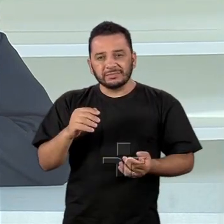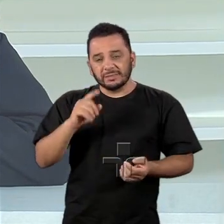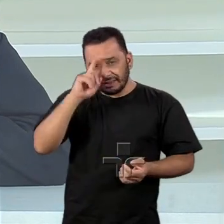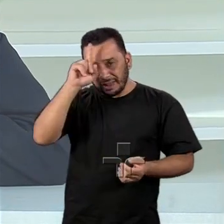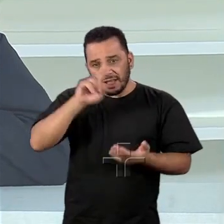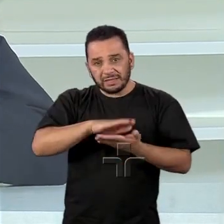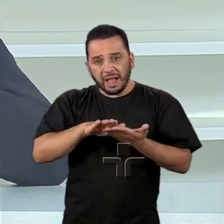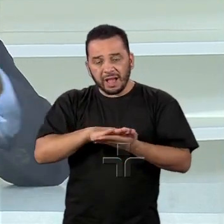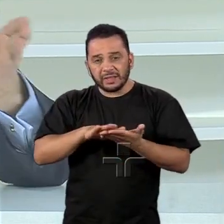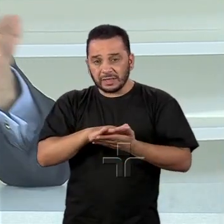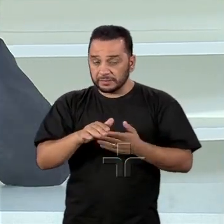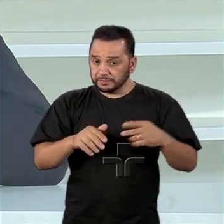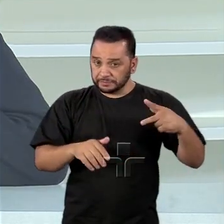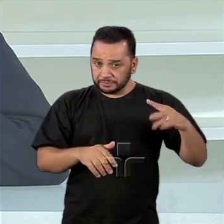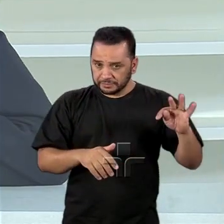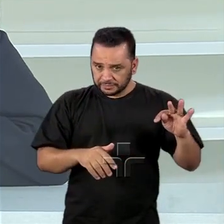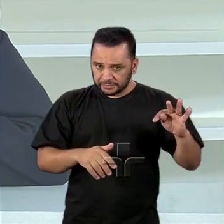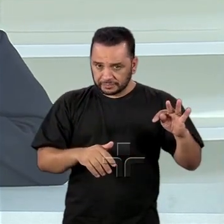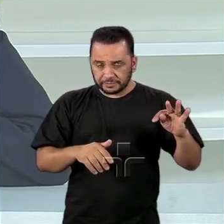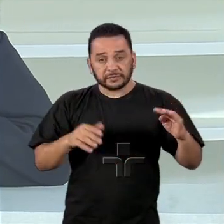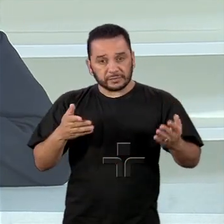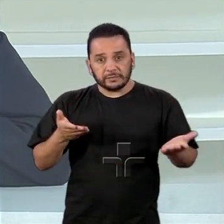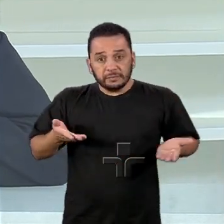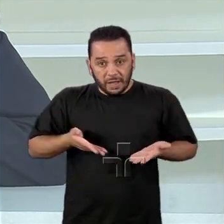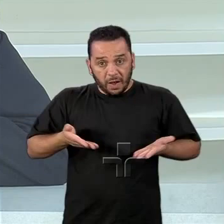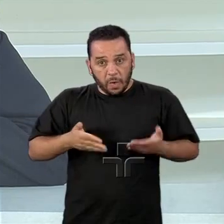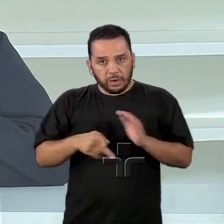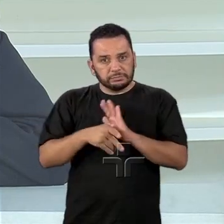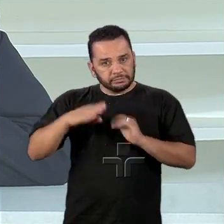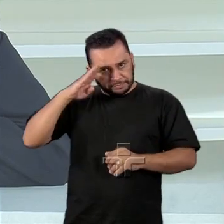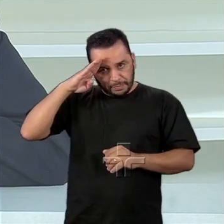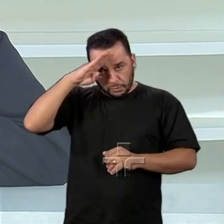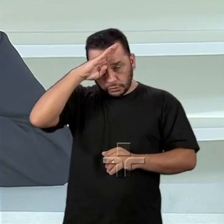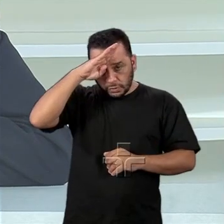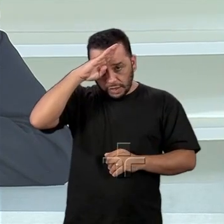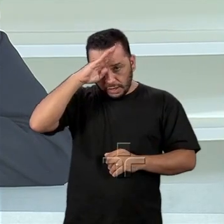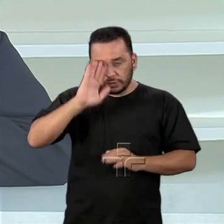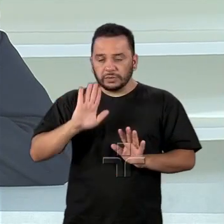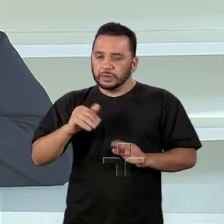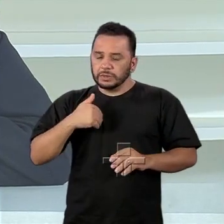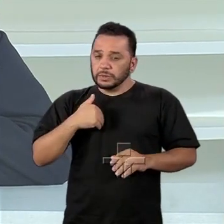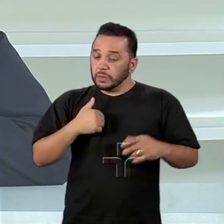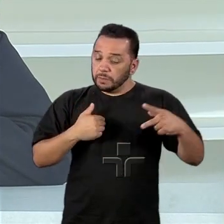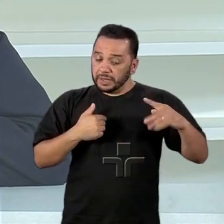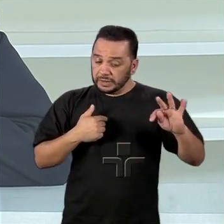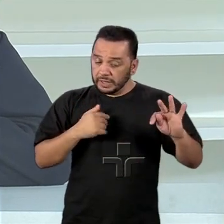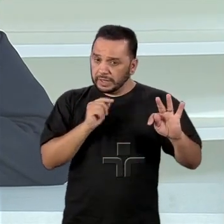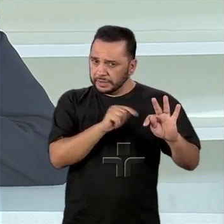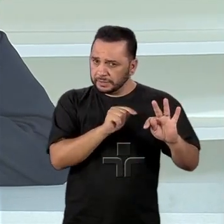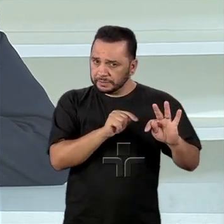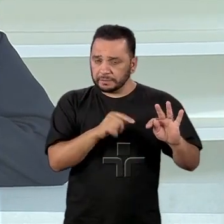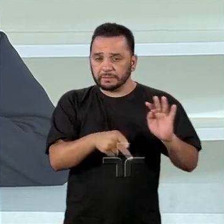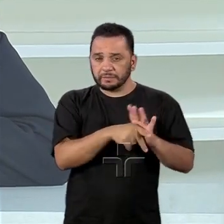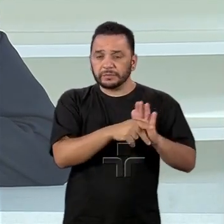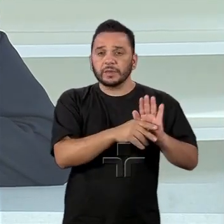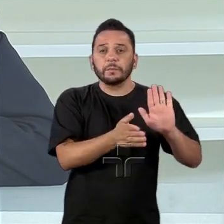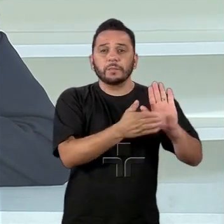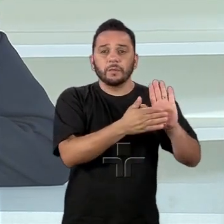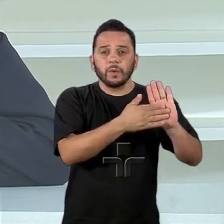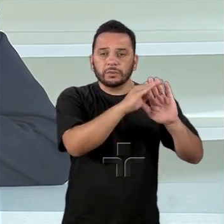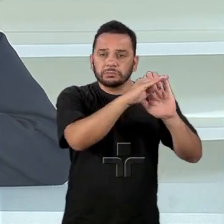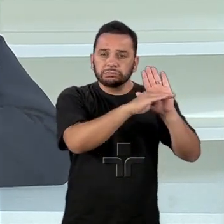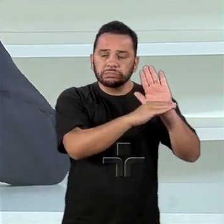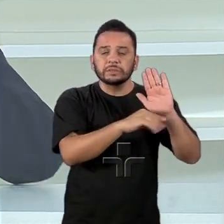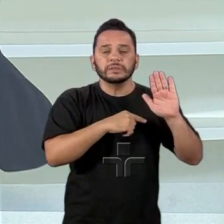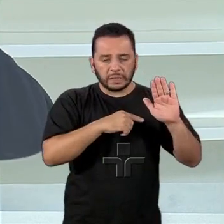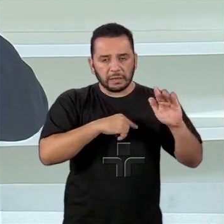PT e do Bolsonaro agora, o PT no programa coloca a